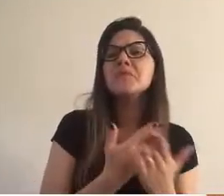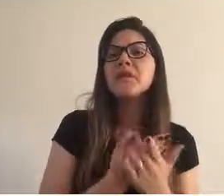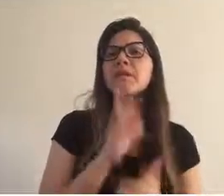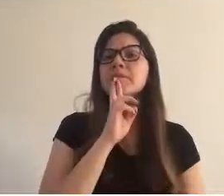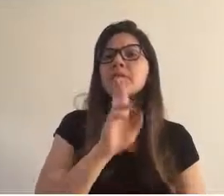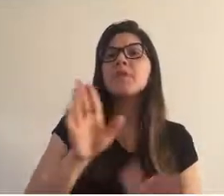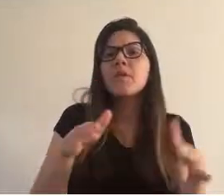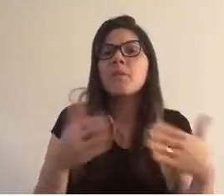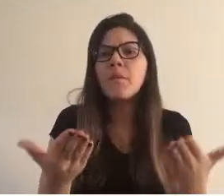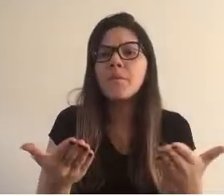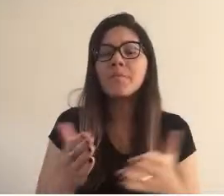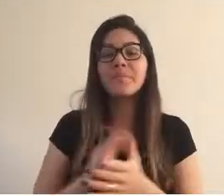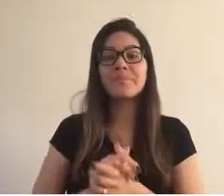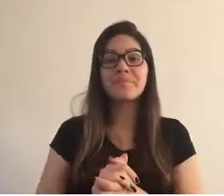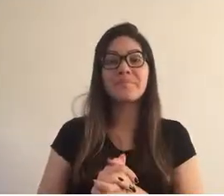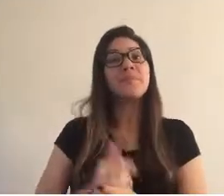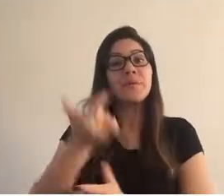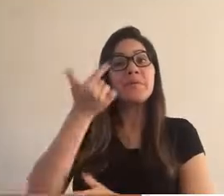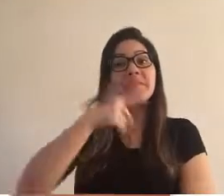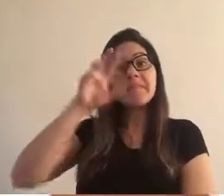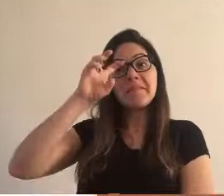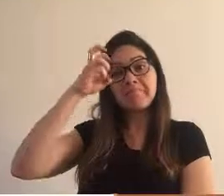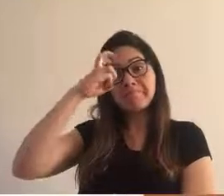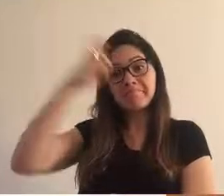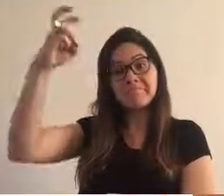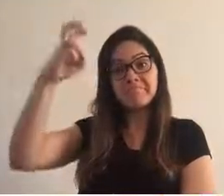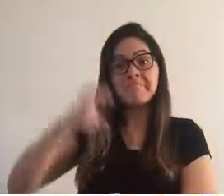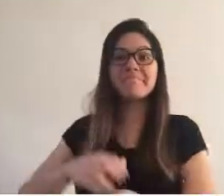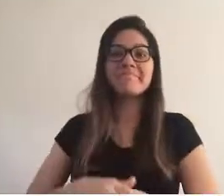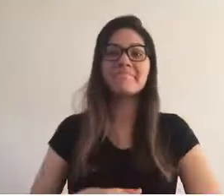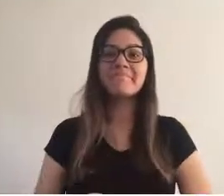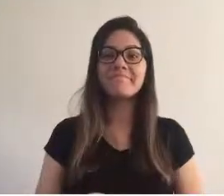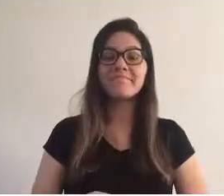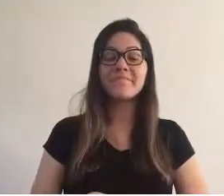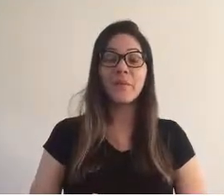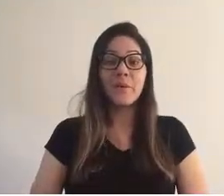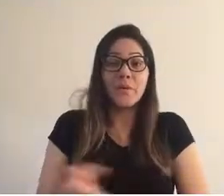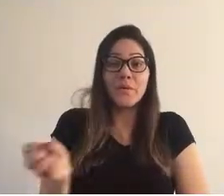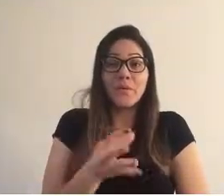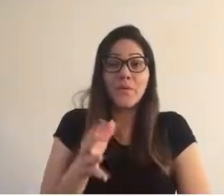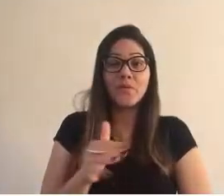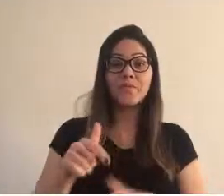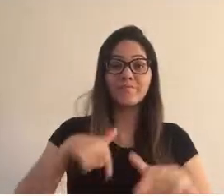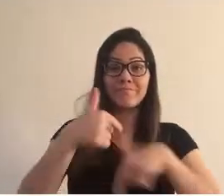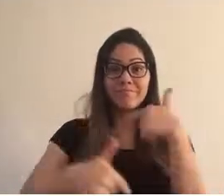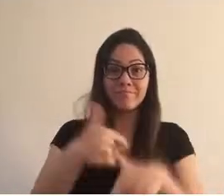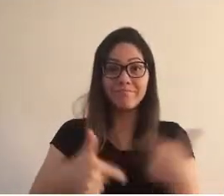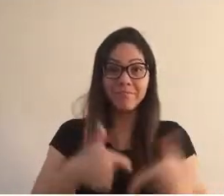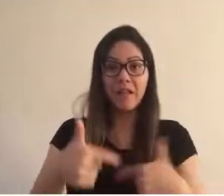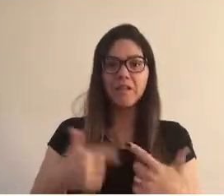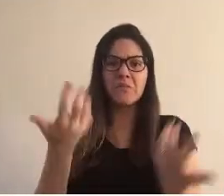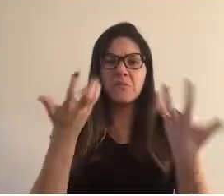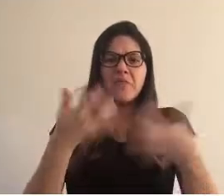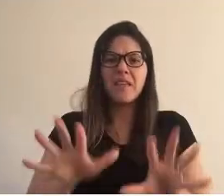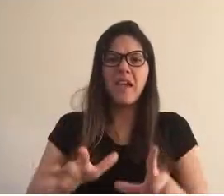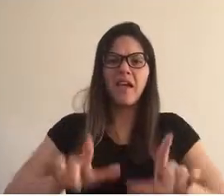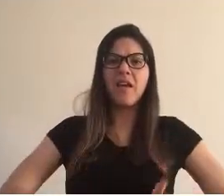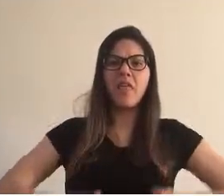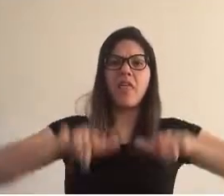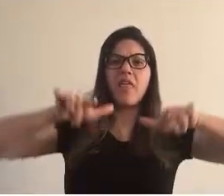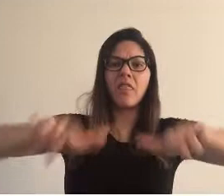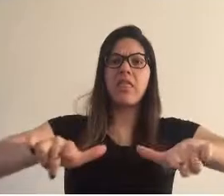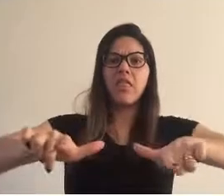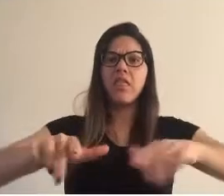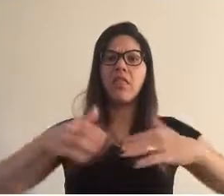estudar? E a resposta é simples, para ser mais inteligente. O novo mercado de trabalho não quer mais diplomas e